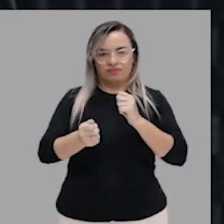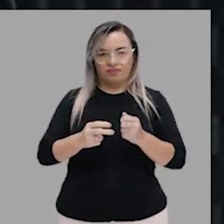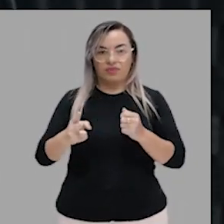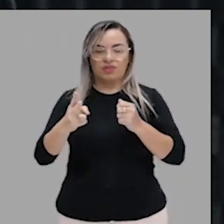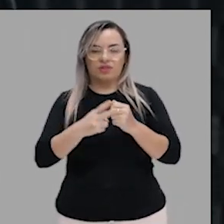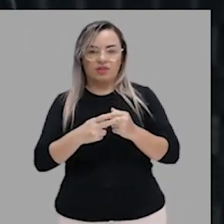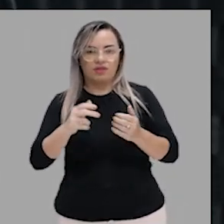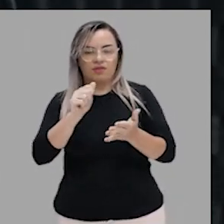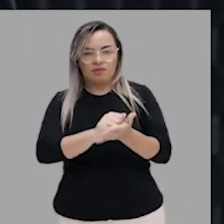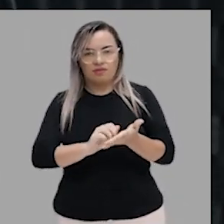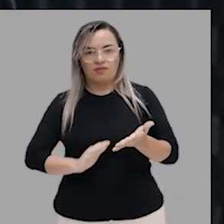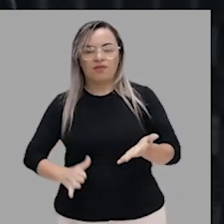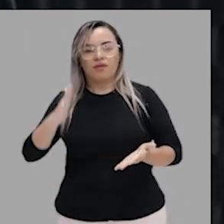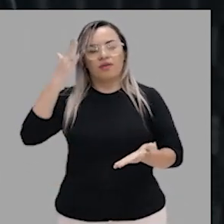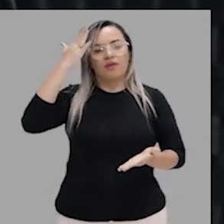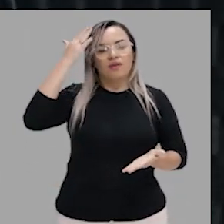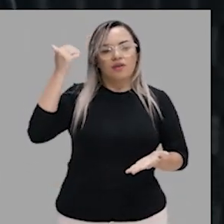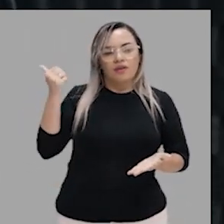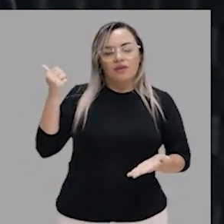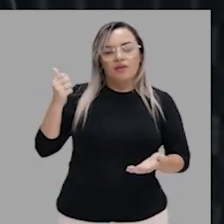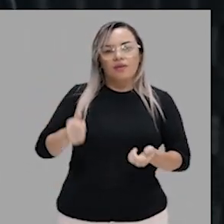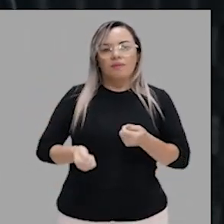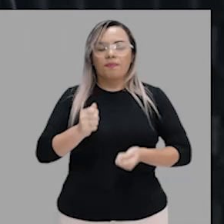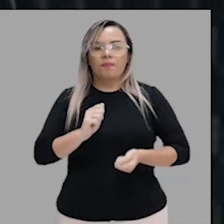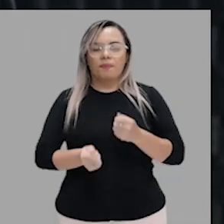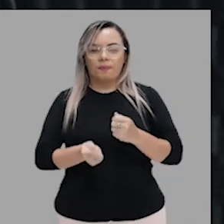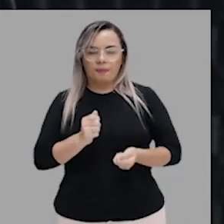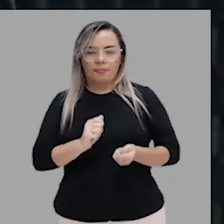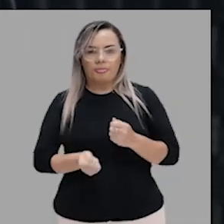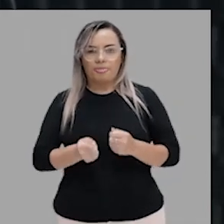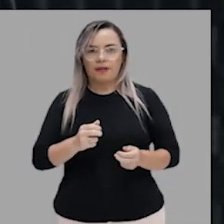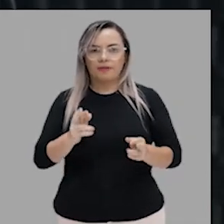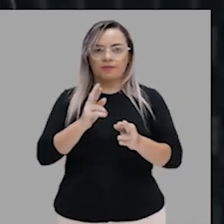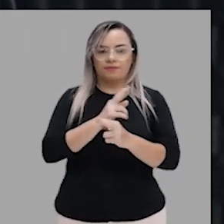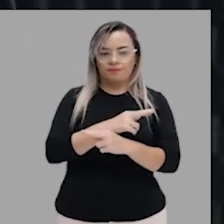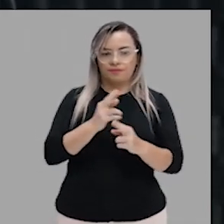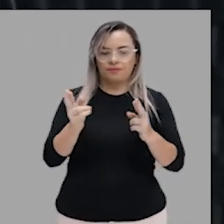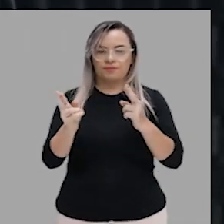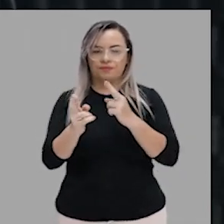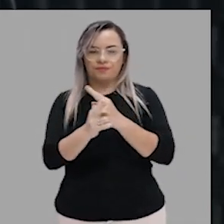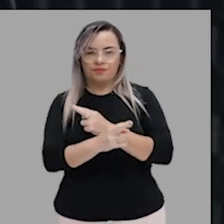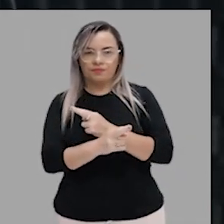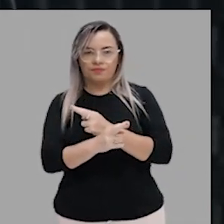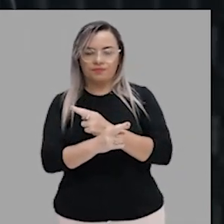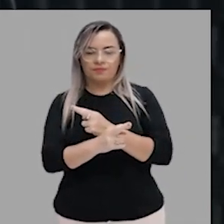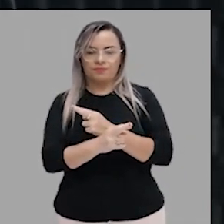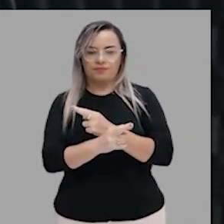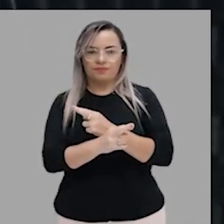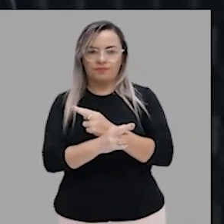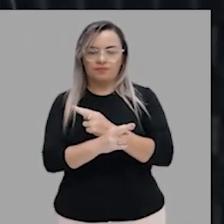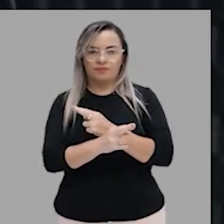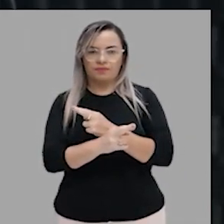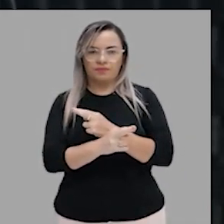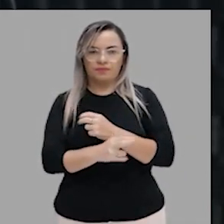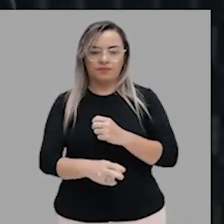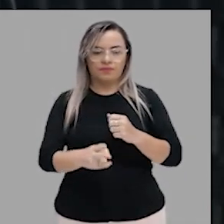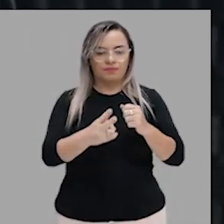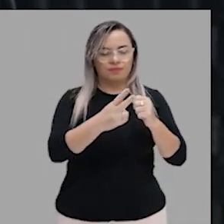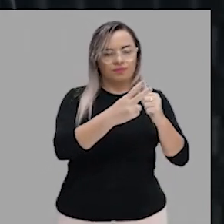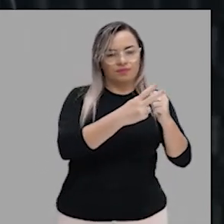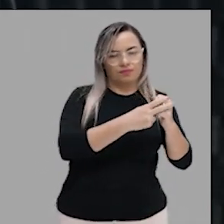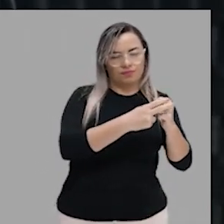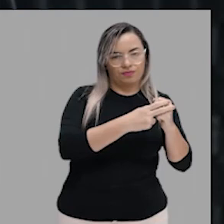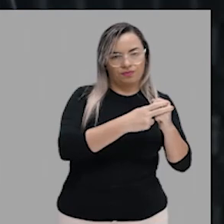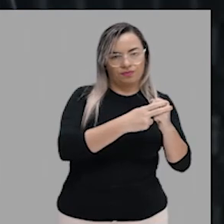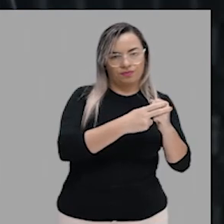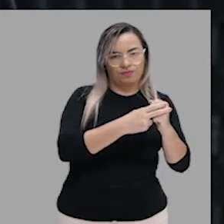exercícios. Nós já sabemos que a regência é justamente esse relacionamento que existe entre o verbo e